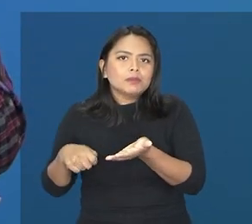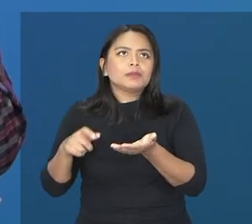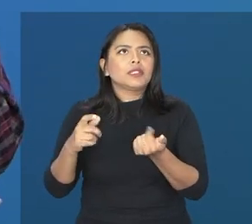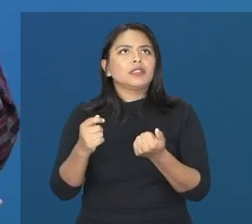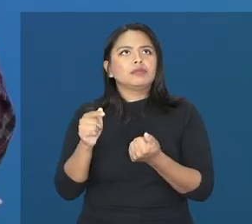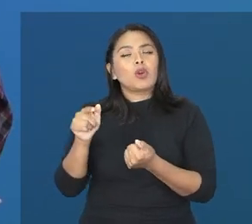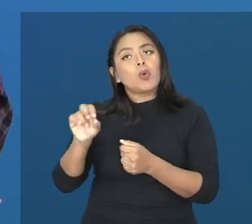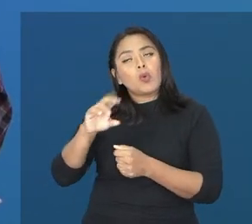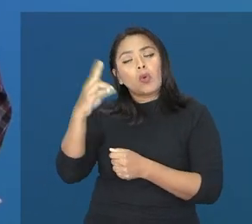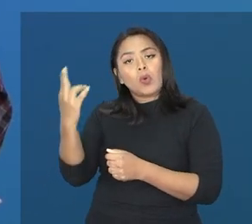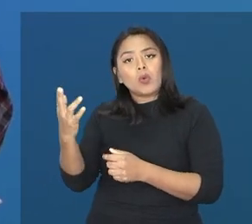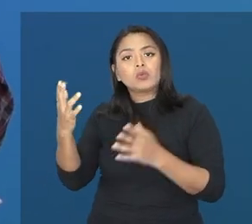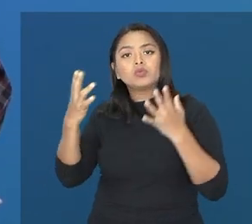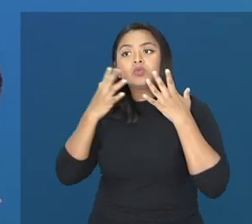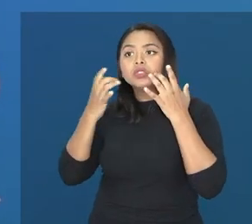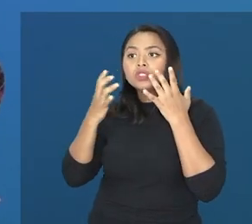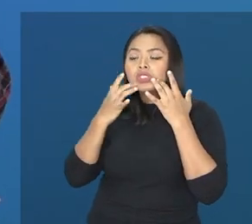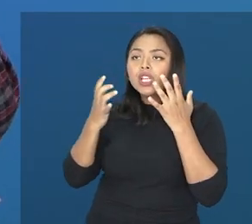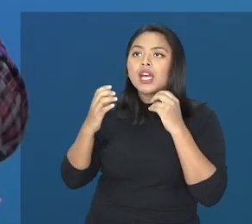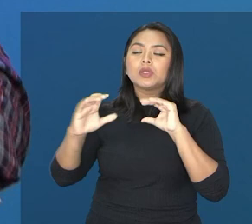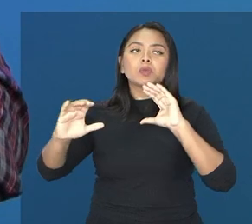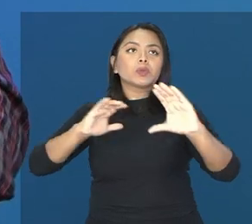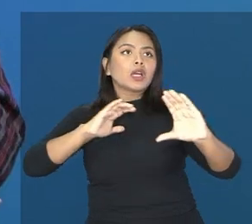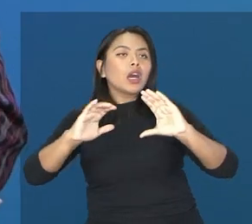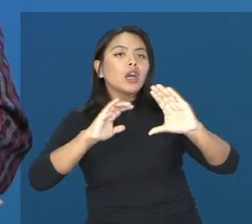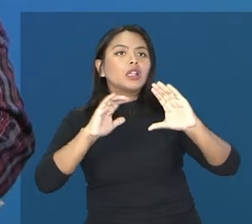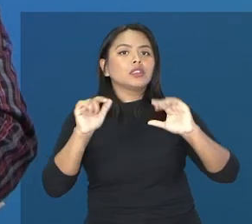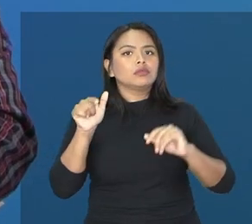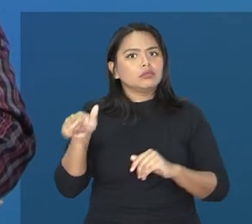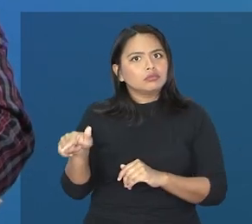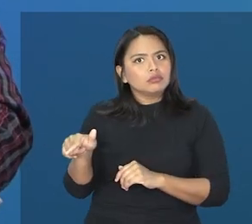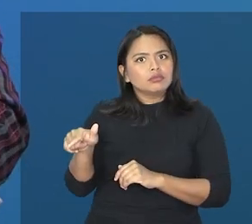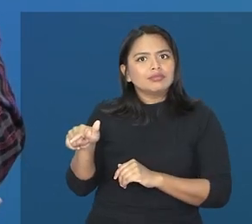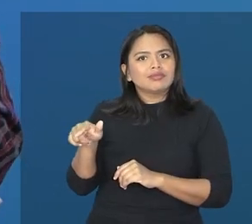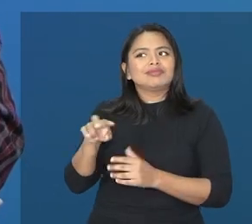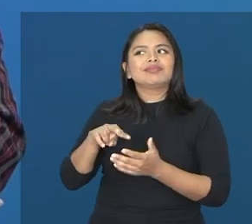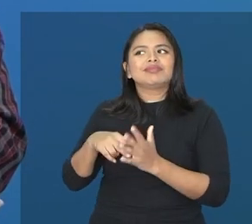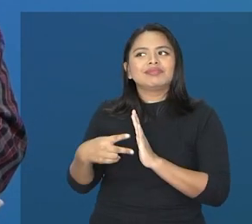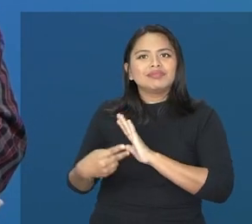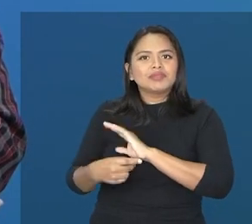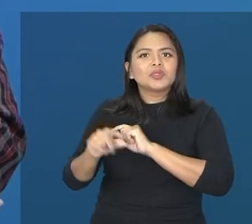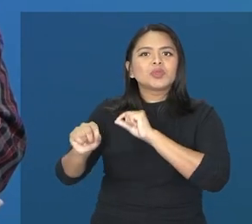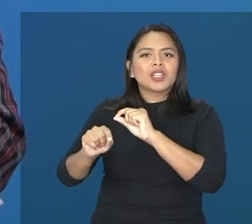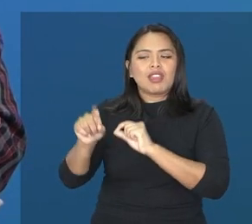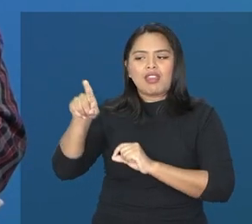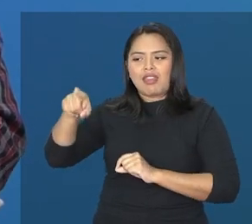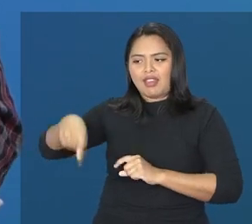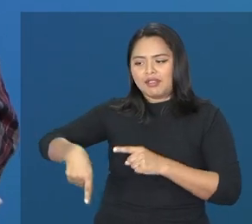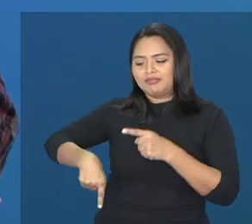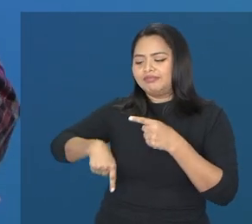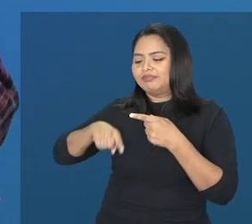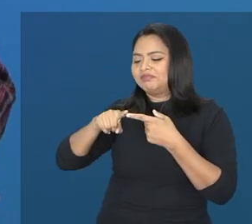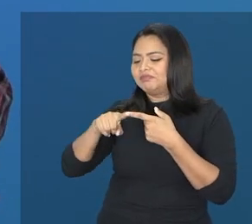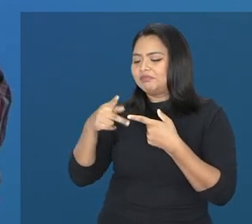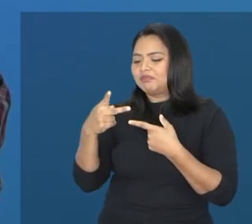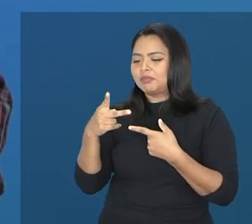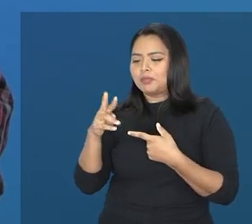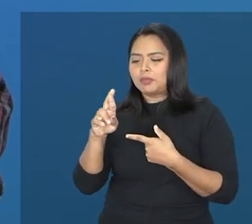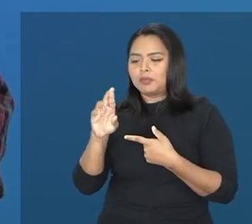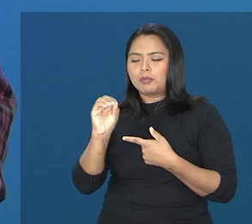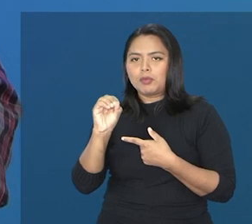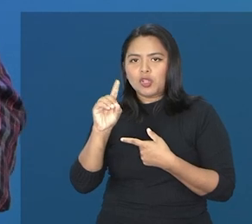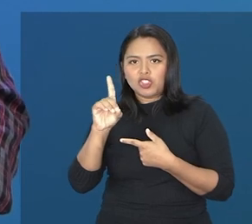canta de forma extraordinária, aí nós dizemos que essa criança é uma criança prodígio. Nem toda